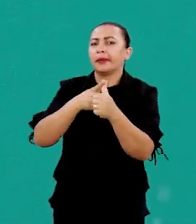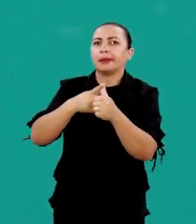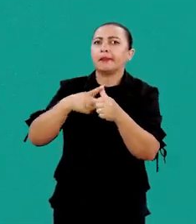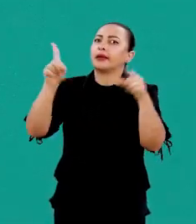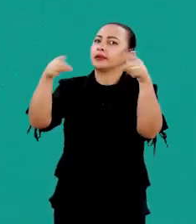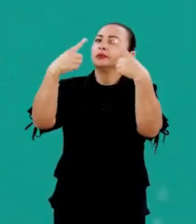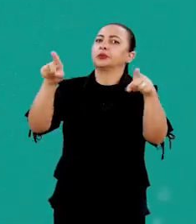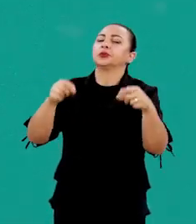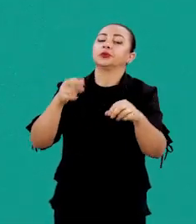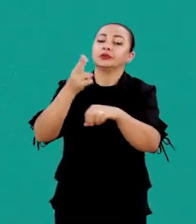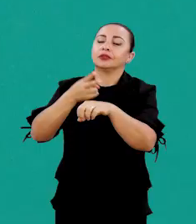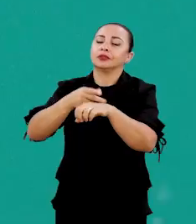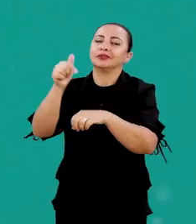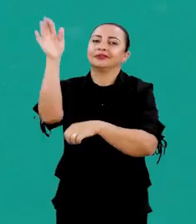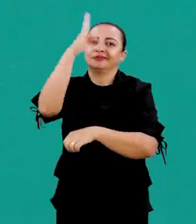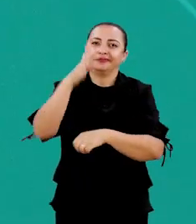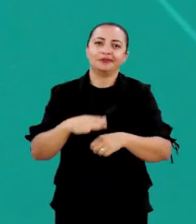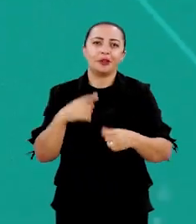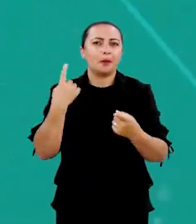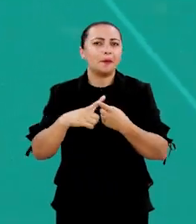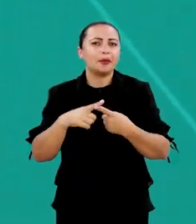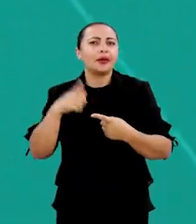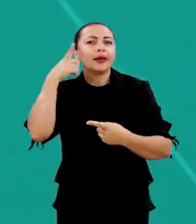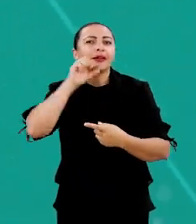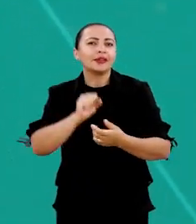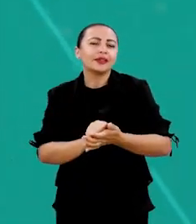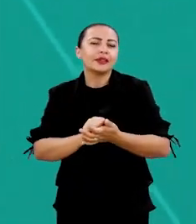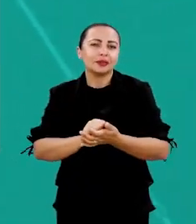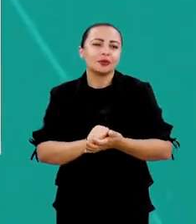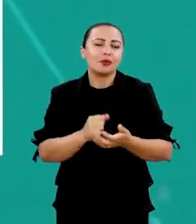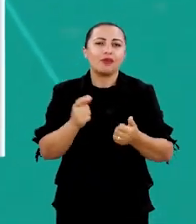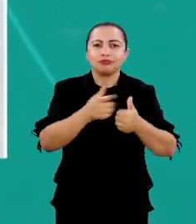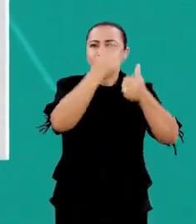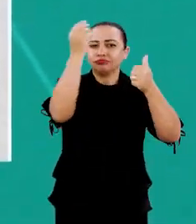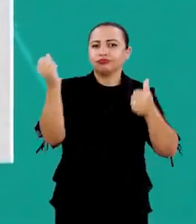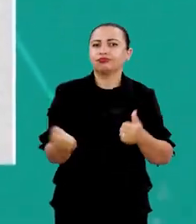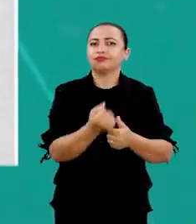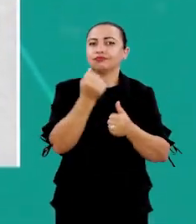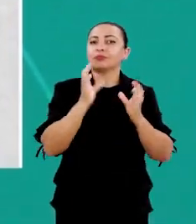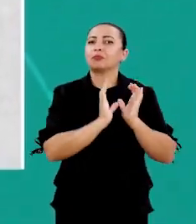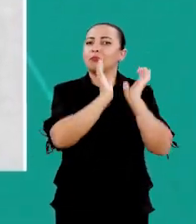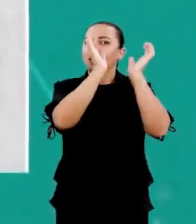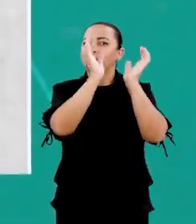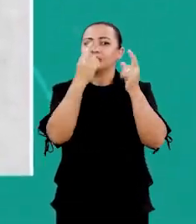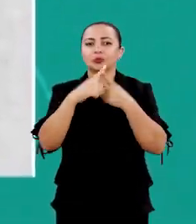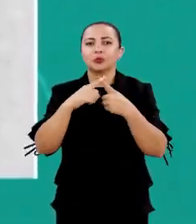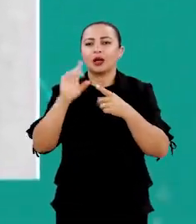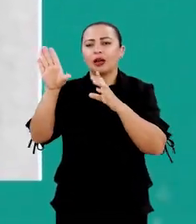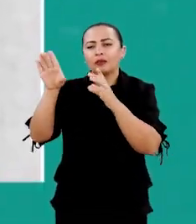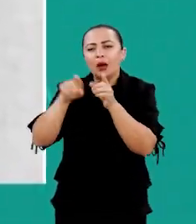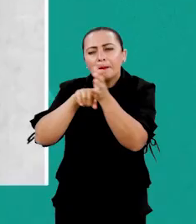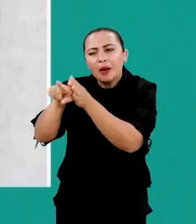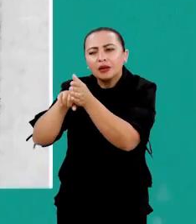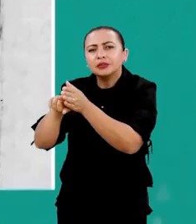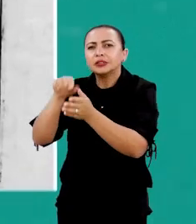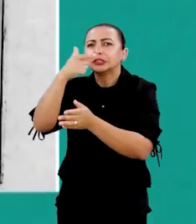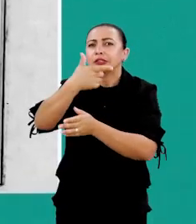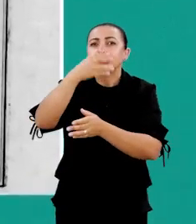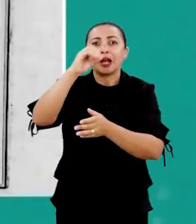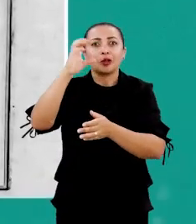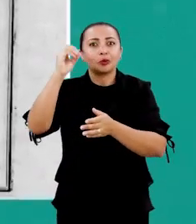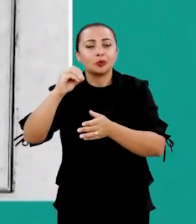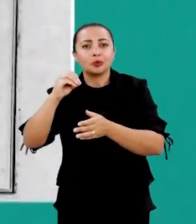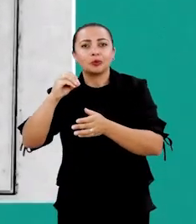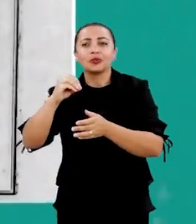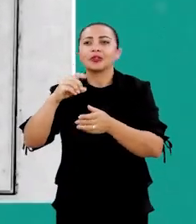primeirona música gravada no Brasil por que ela ganhou esse status porque ela fez parte de uma leva das